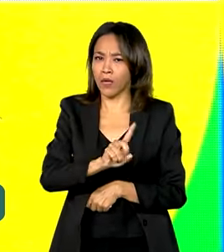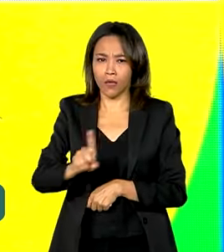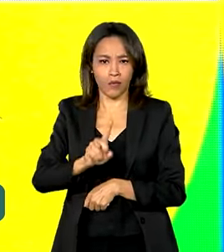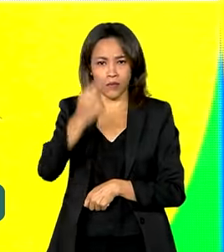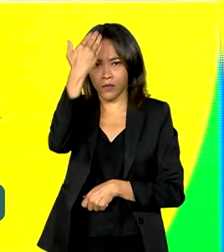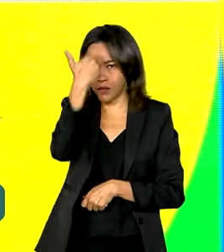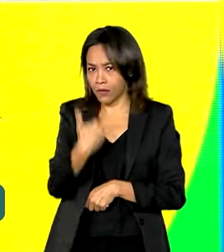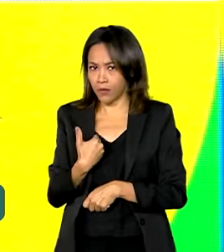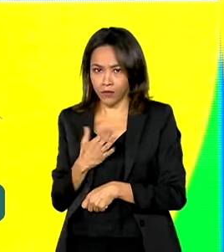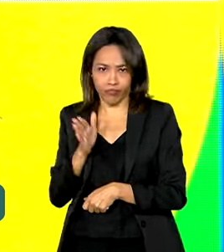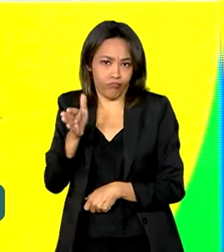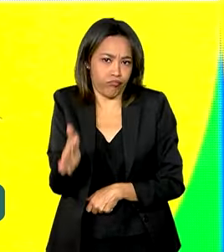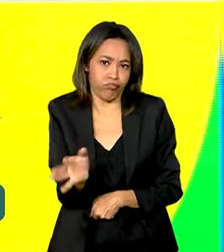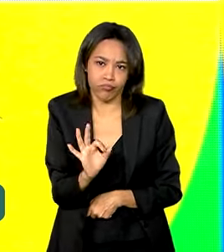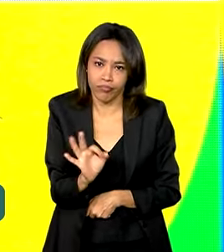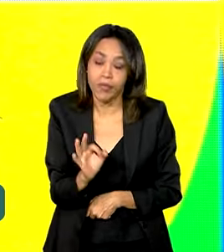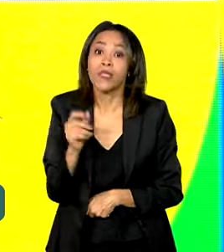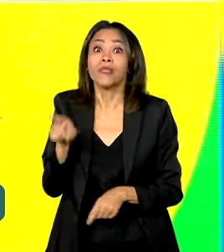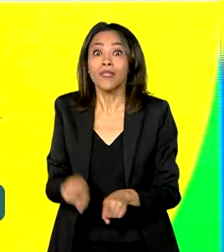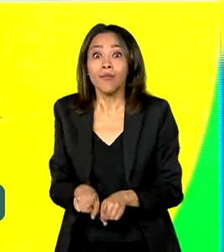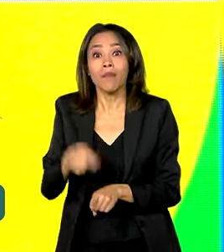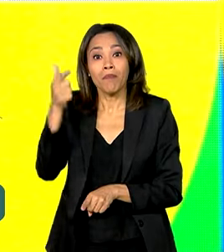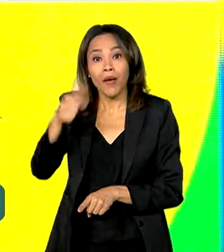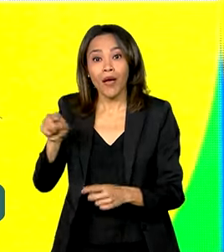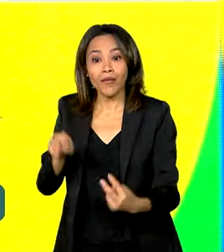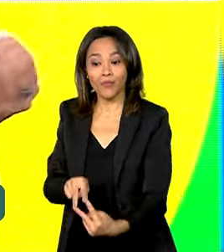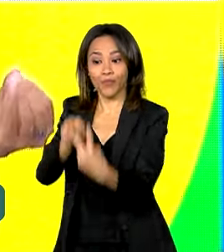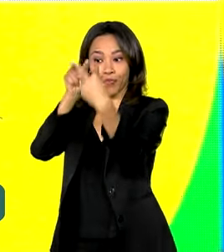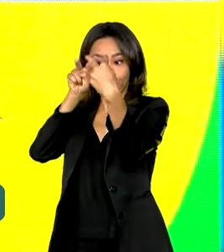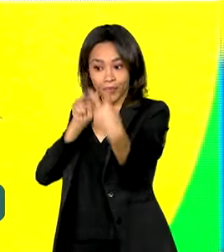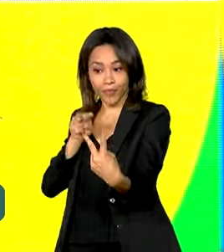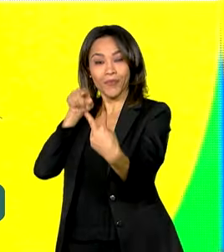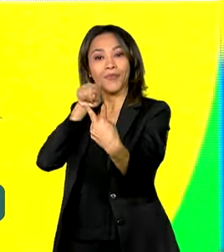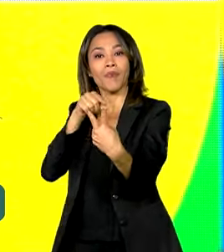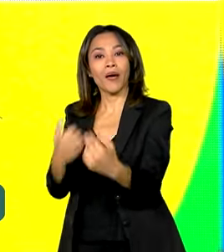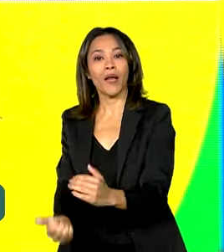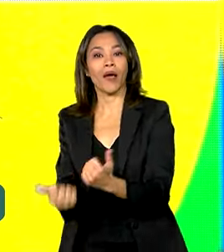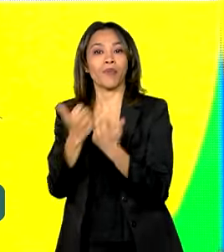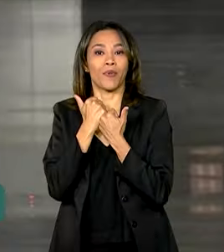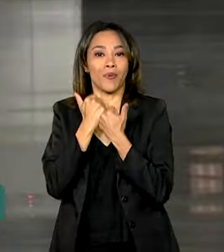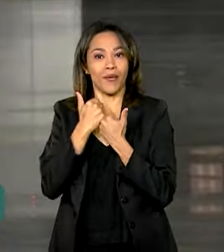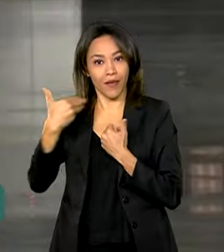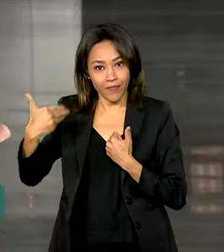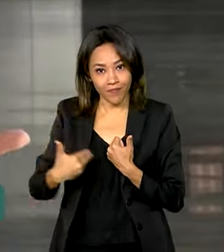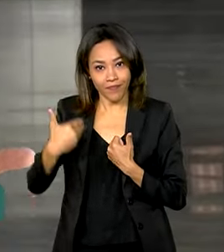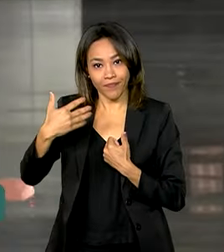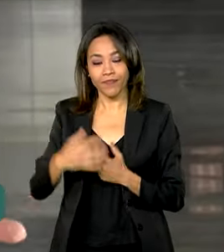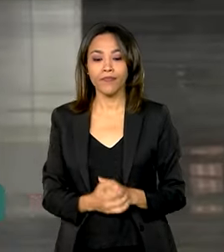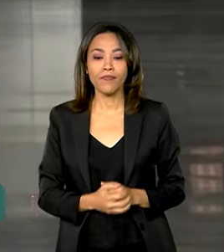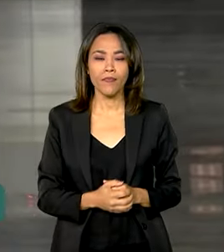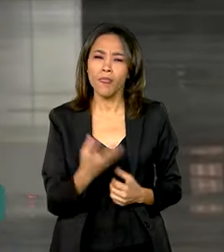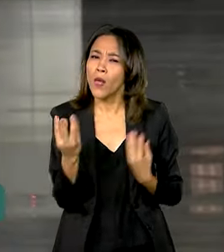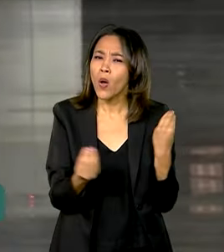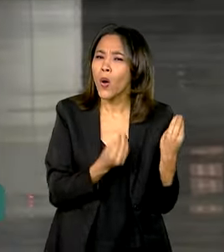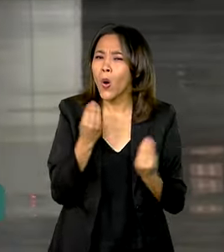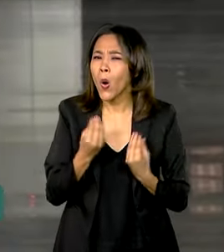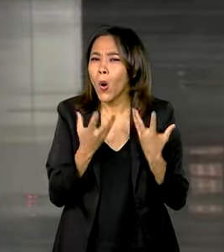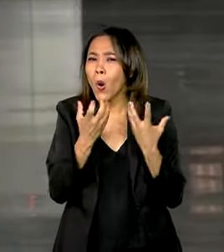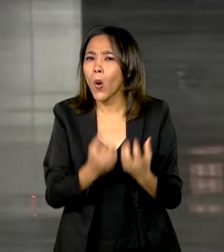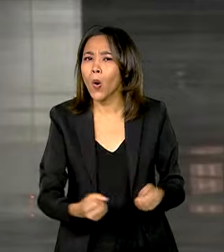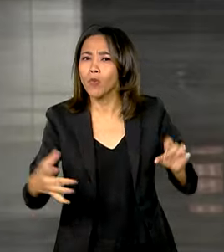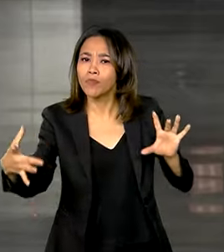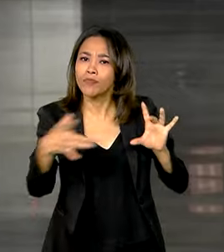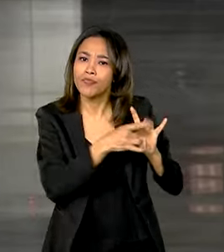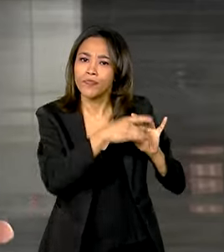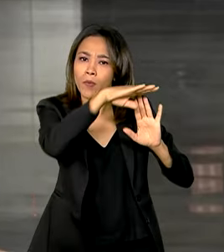ampliação do uso de telesaúde como suporte a todo esse processo. Para aderirem ao programa, gestores